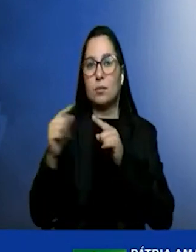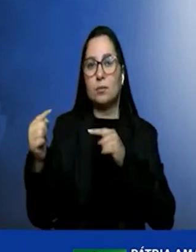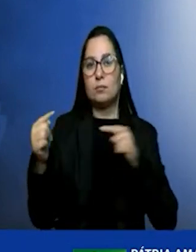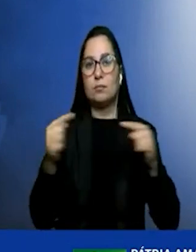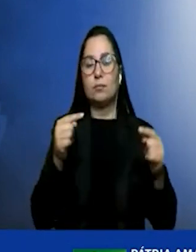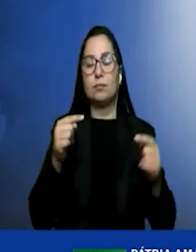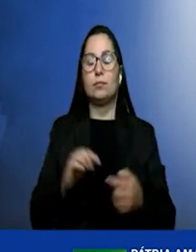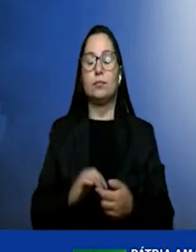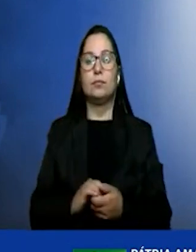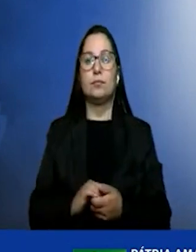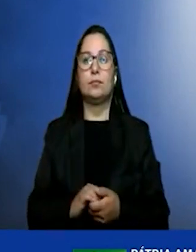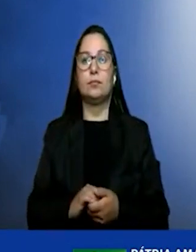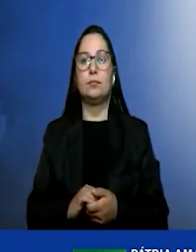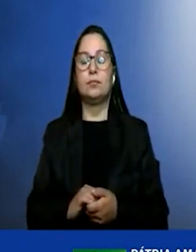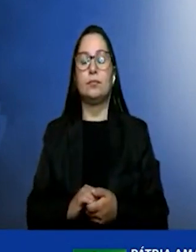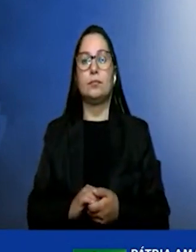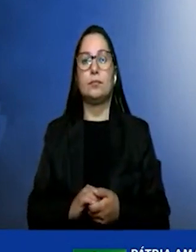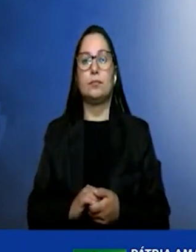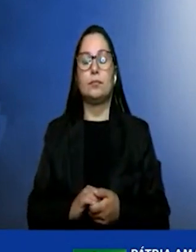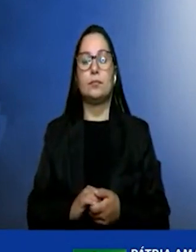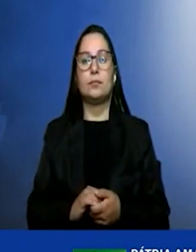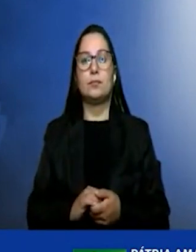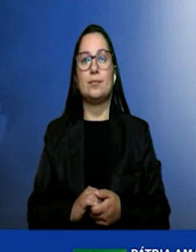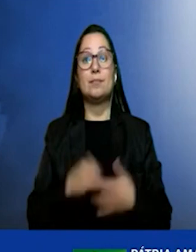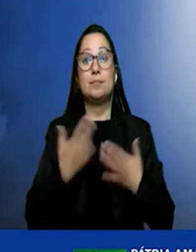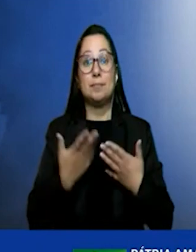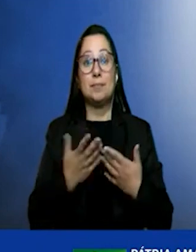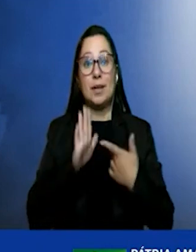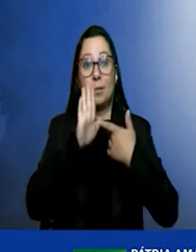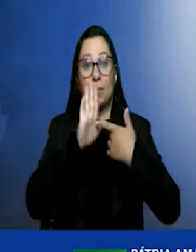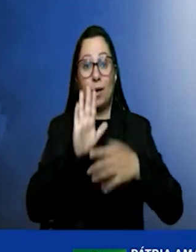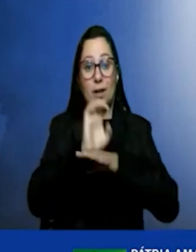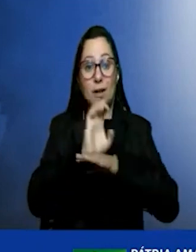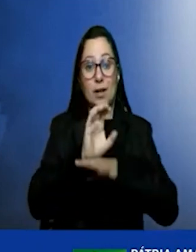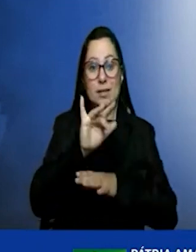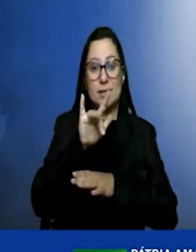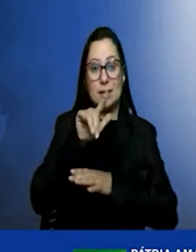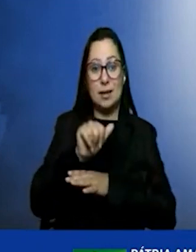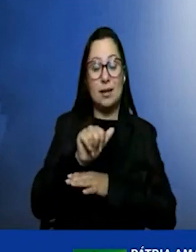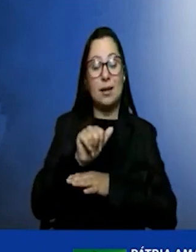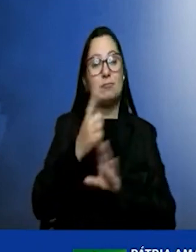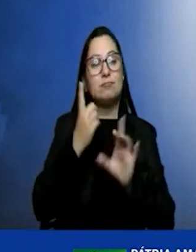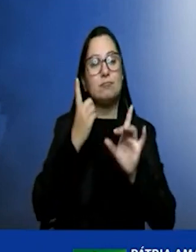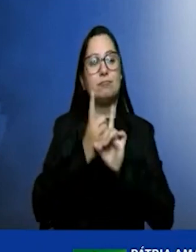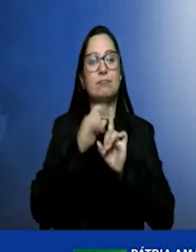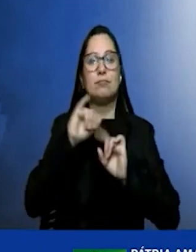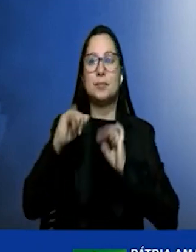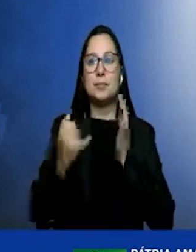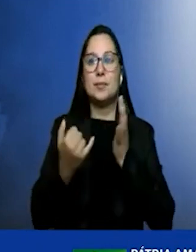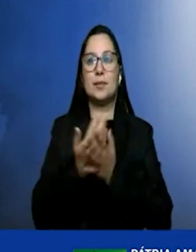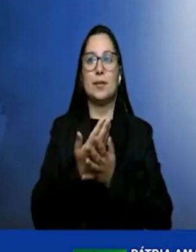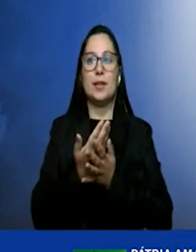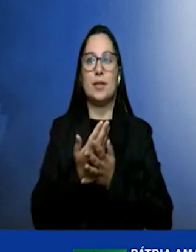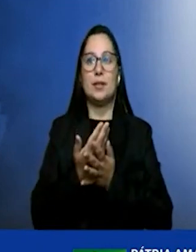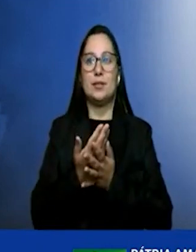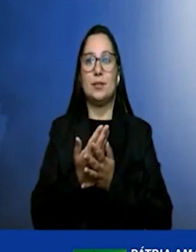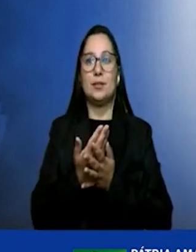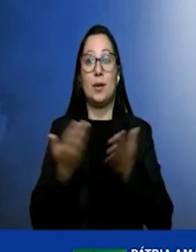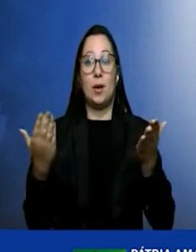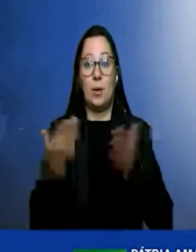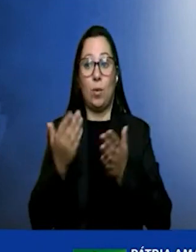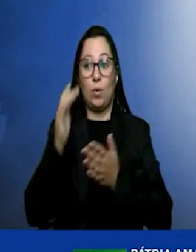Daí porque o Ceará identificou uma oportunidade porque hoje a Europa está